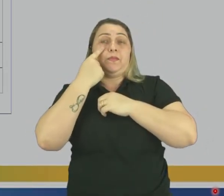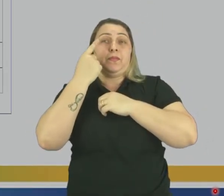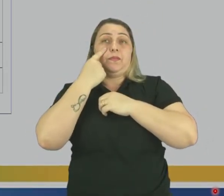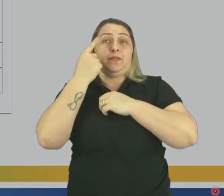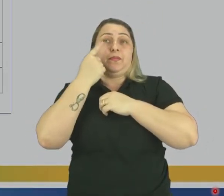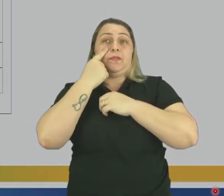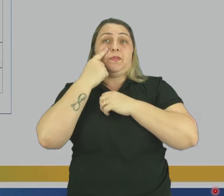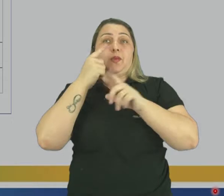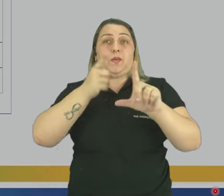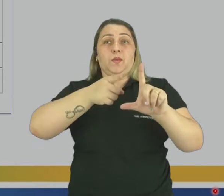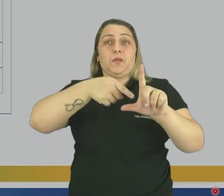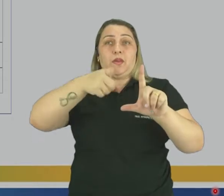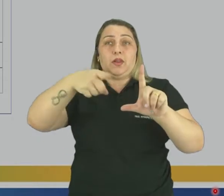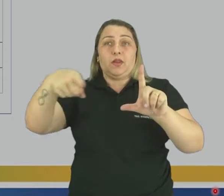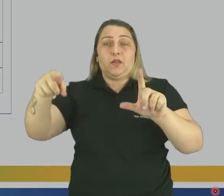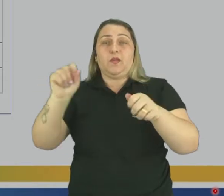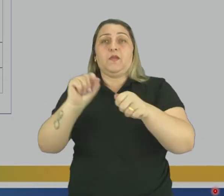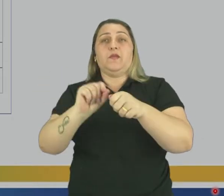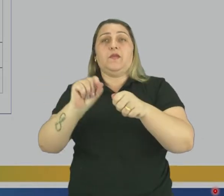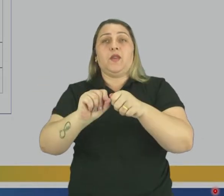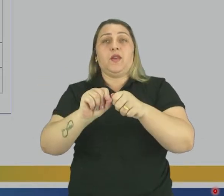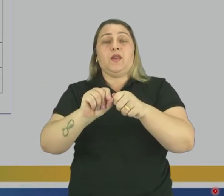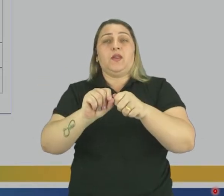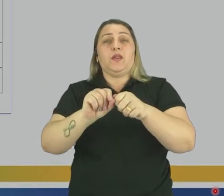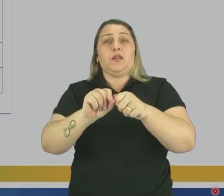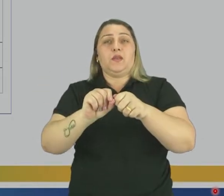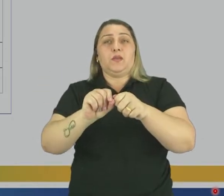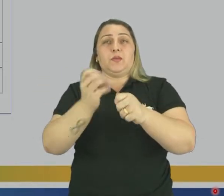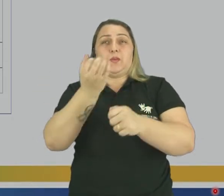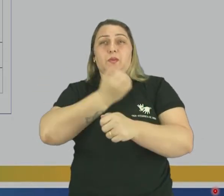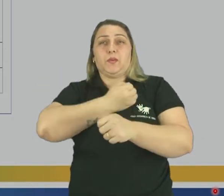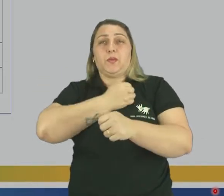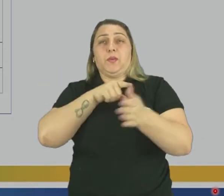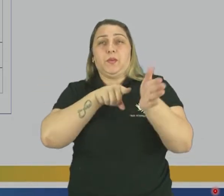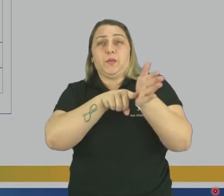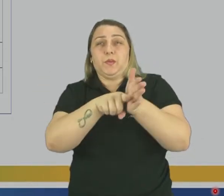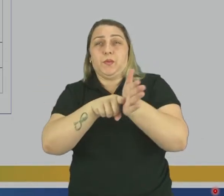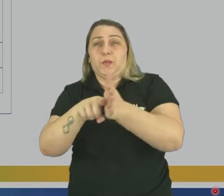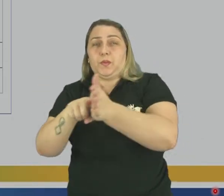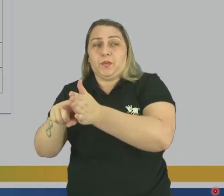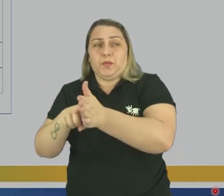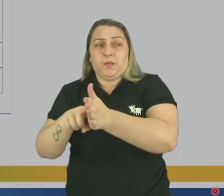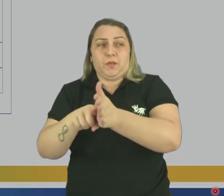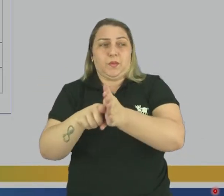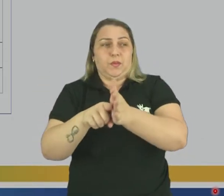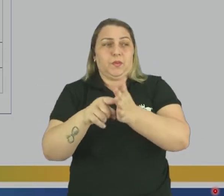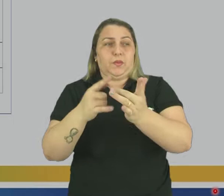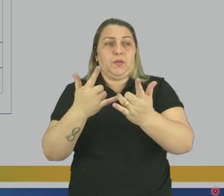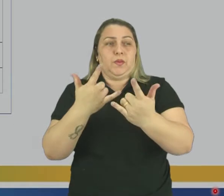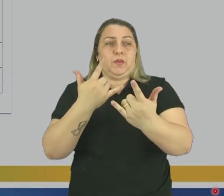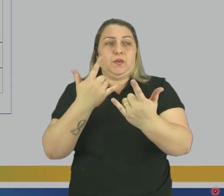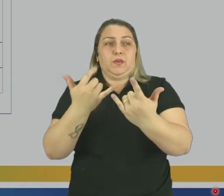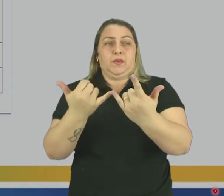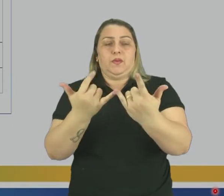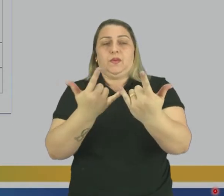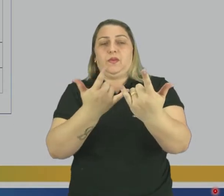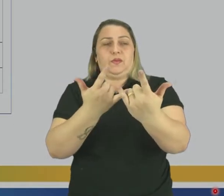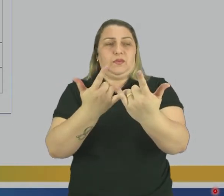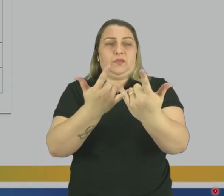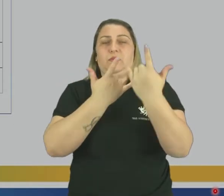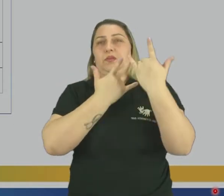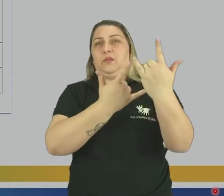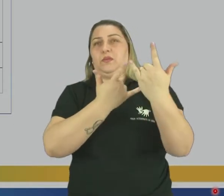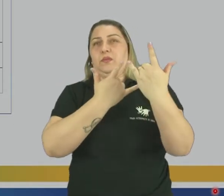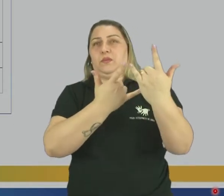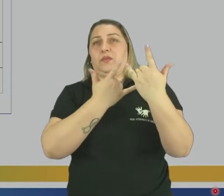gráfico que foi feito com dados do IBGE. Esses dados mostram um